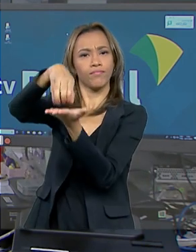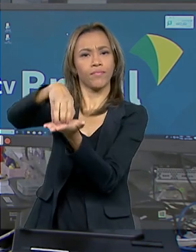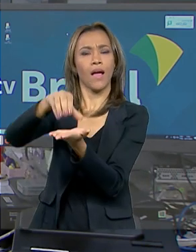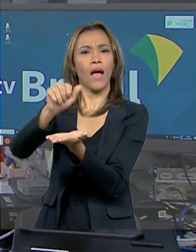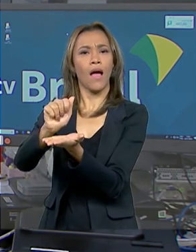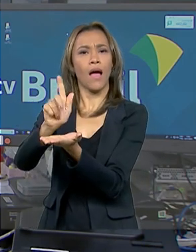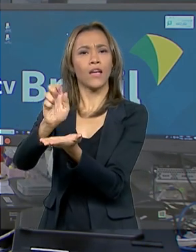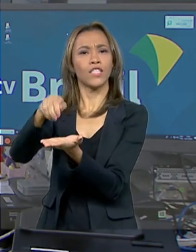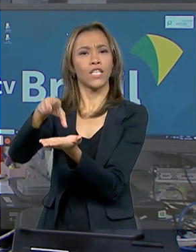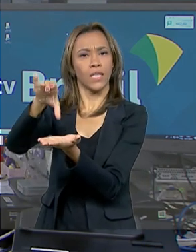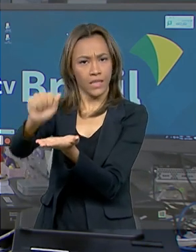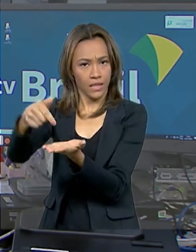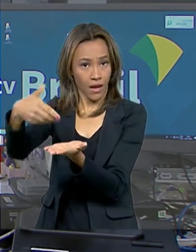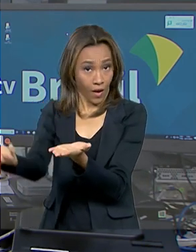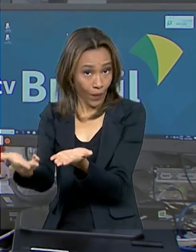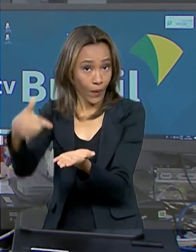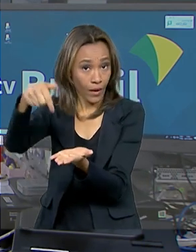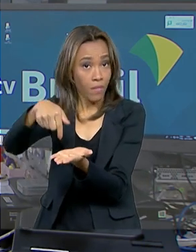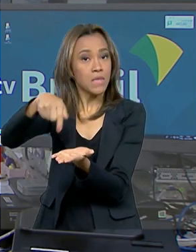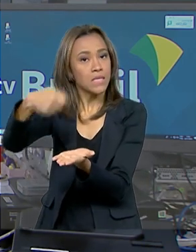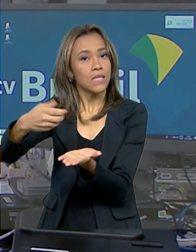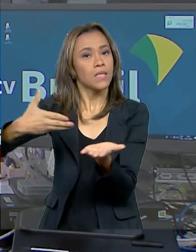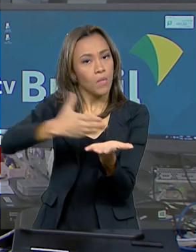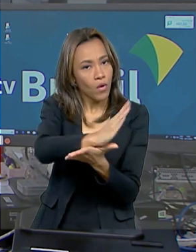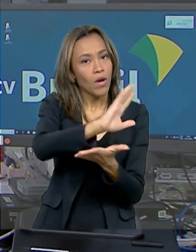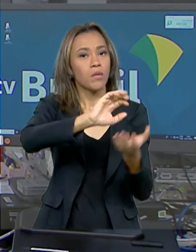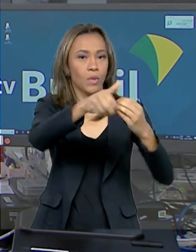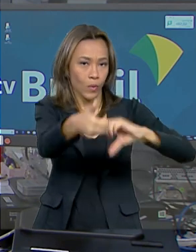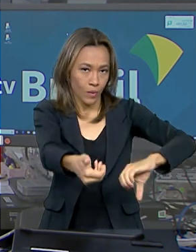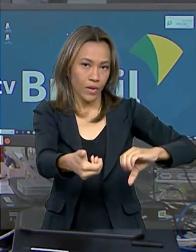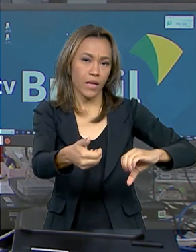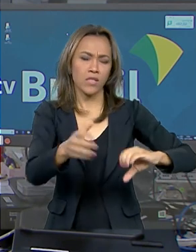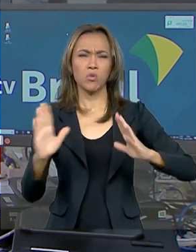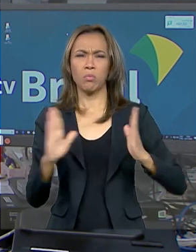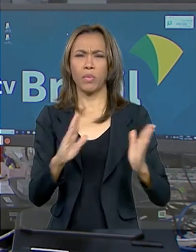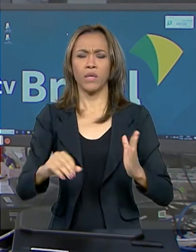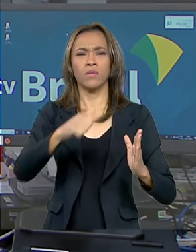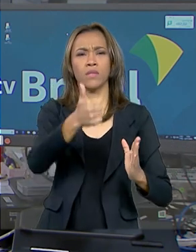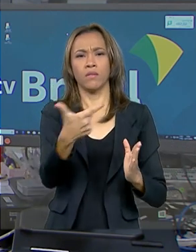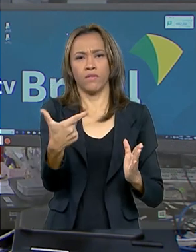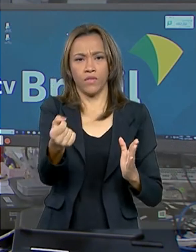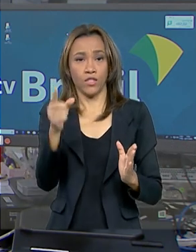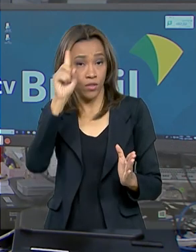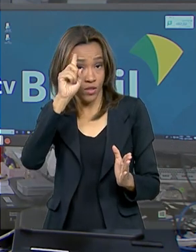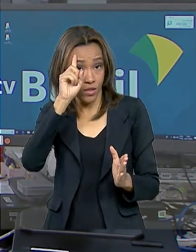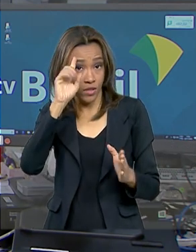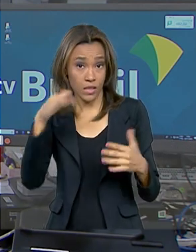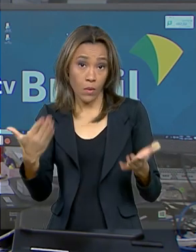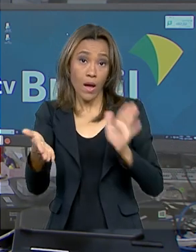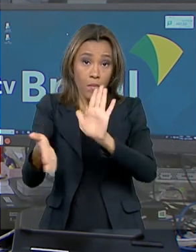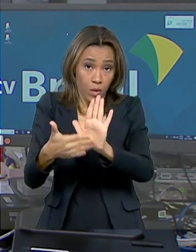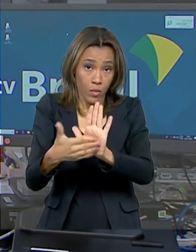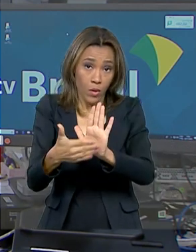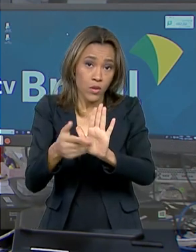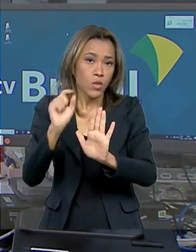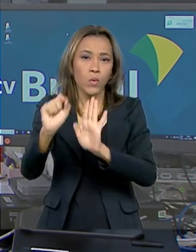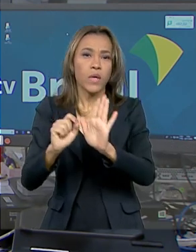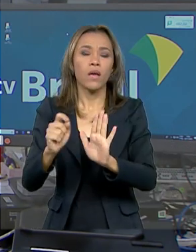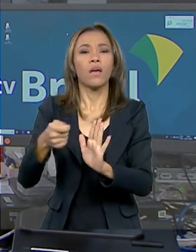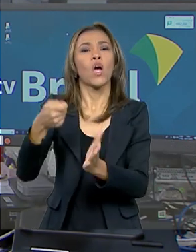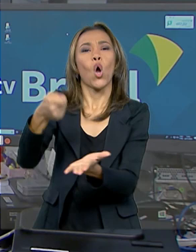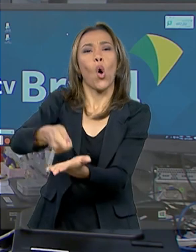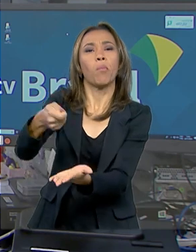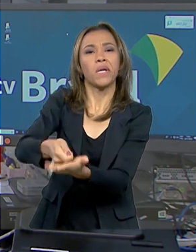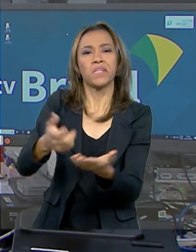autarquia em agência precisa ser aprovada pelo Congresso Nacional em até 120 dias. A proposta elimina cobranças